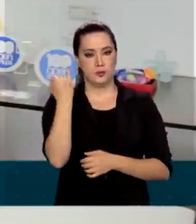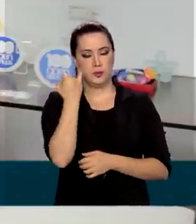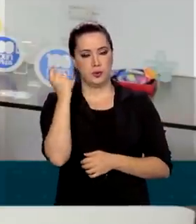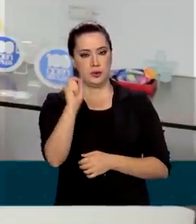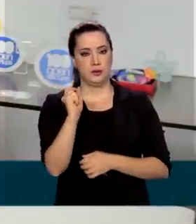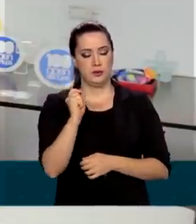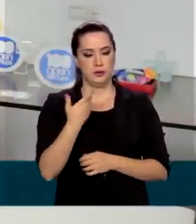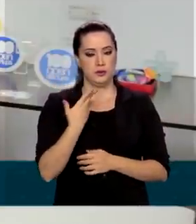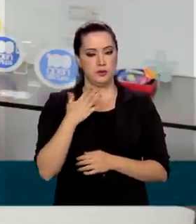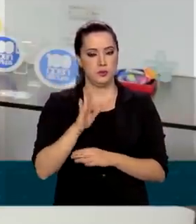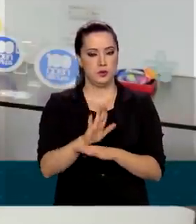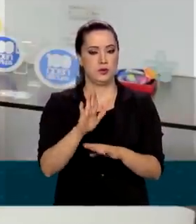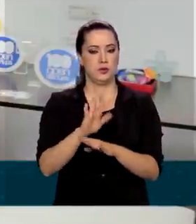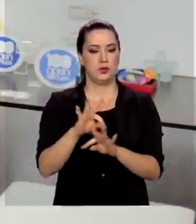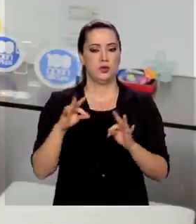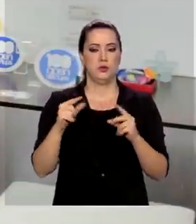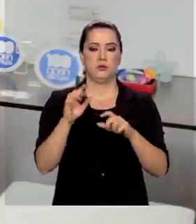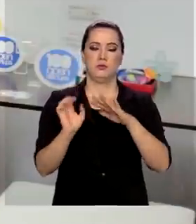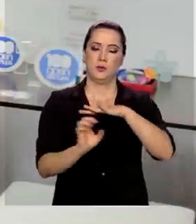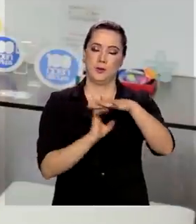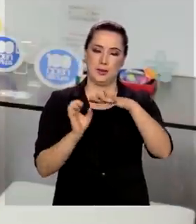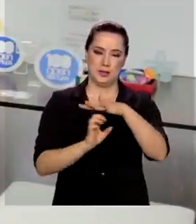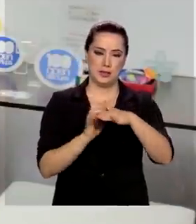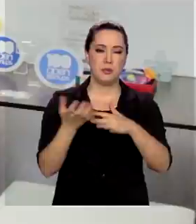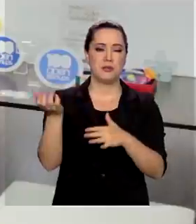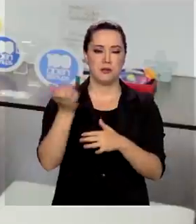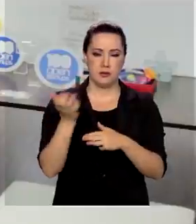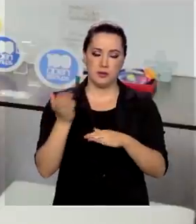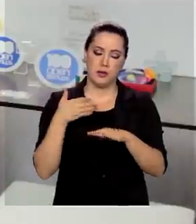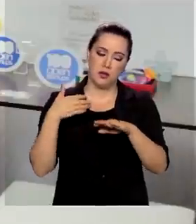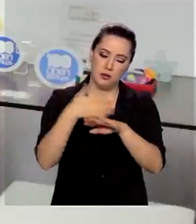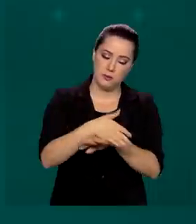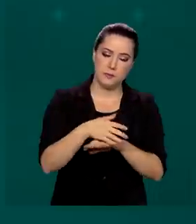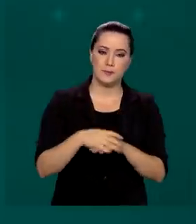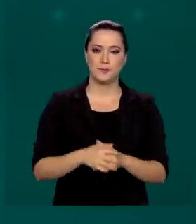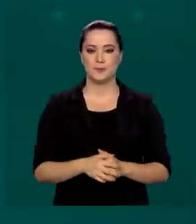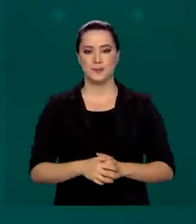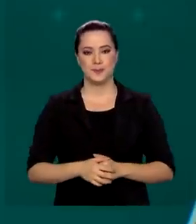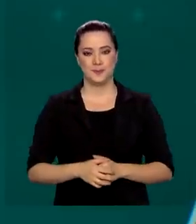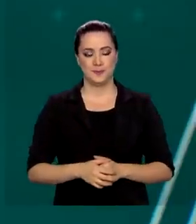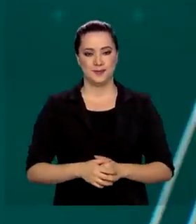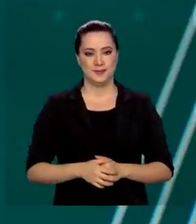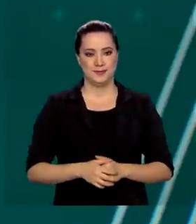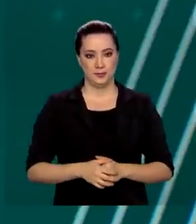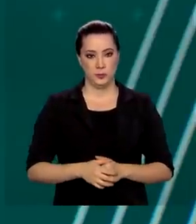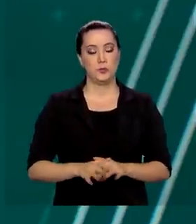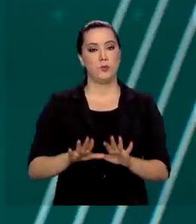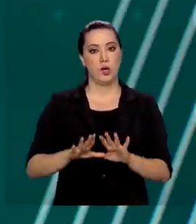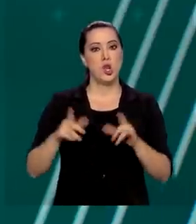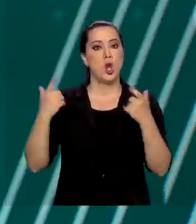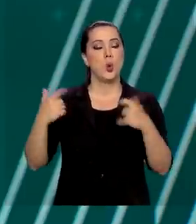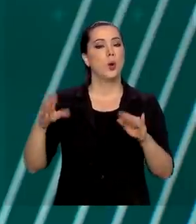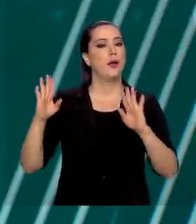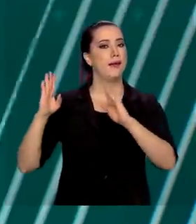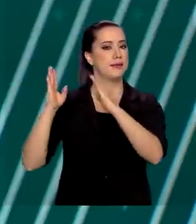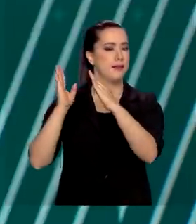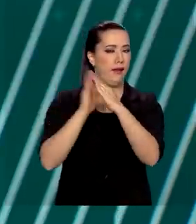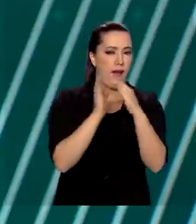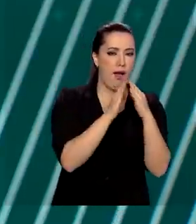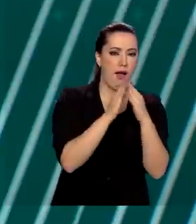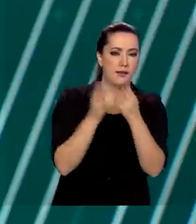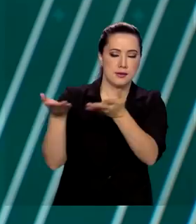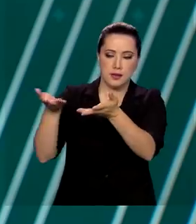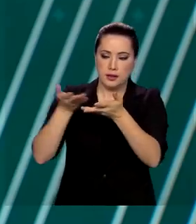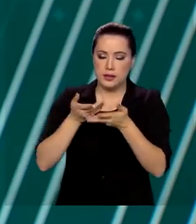para apoiar todas as startups interessadas no programa. Entidades sem fins lucrativos